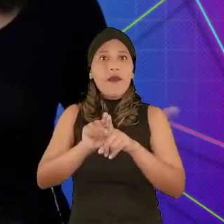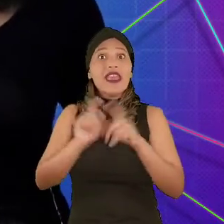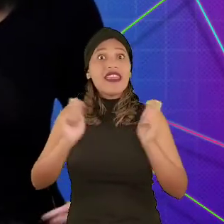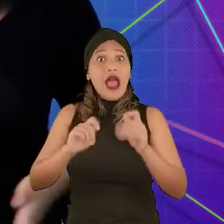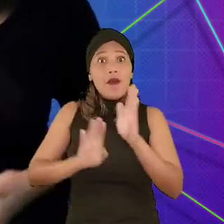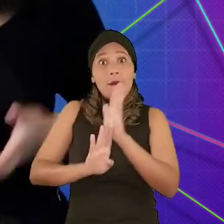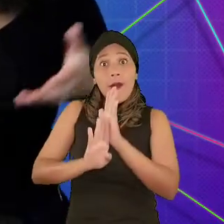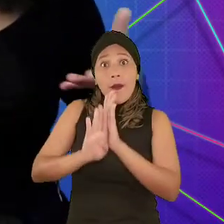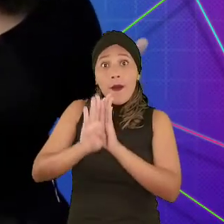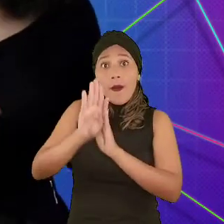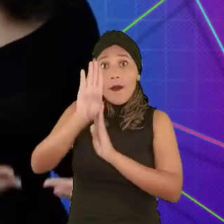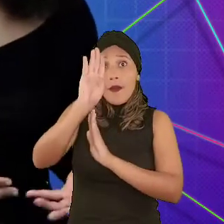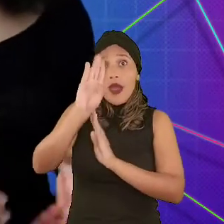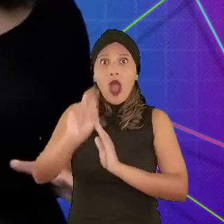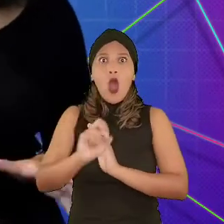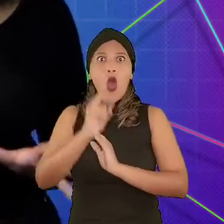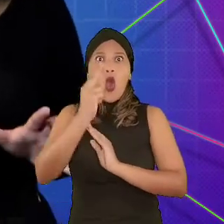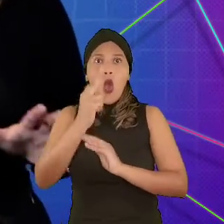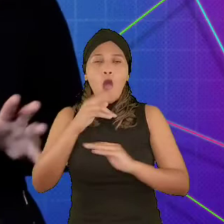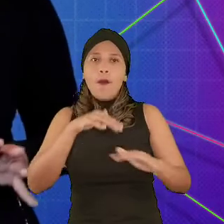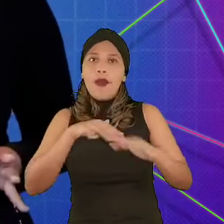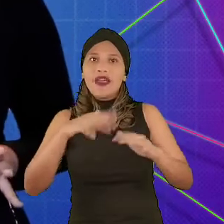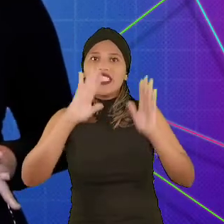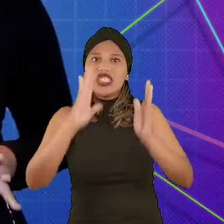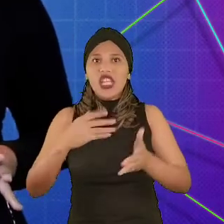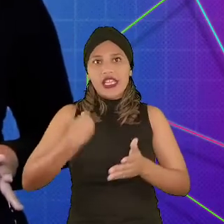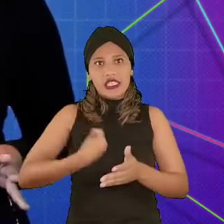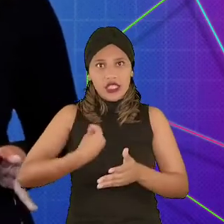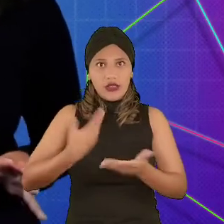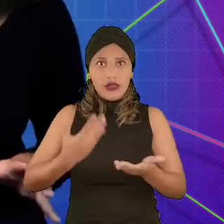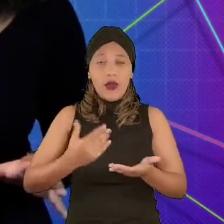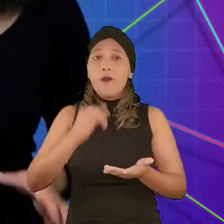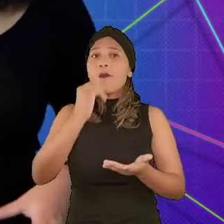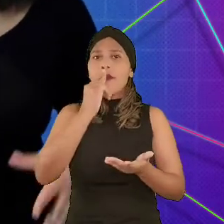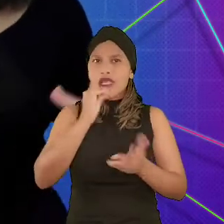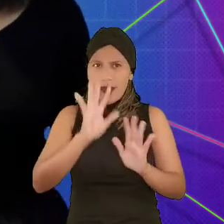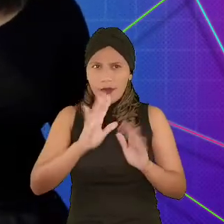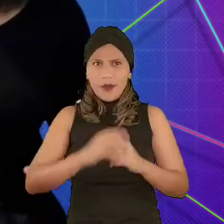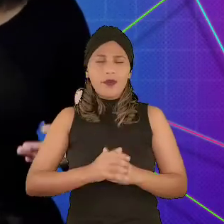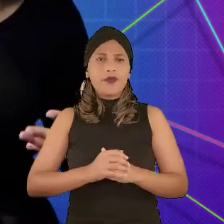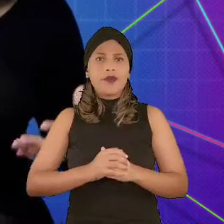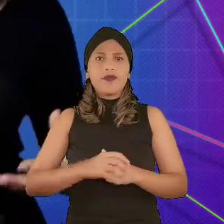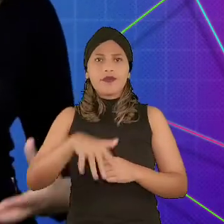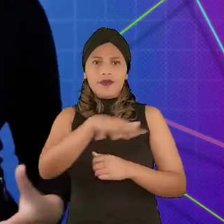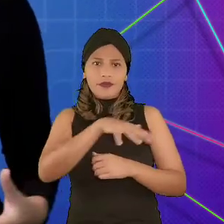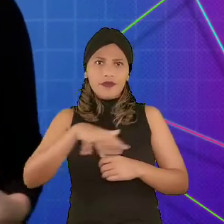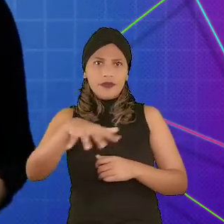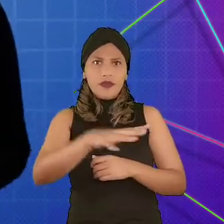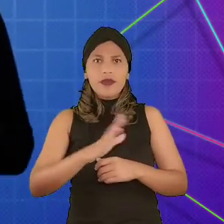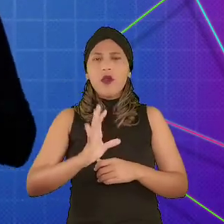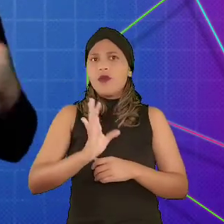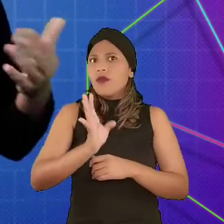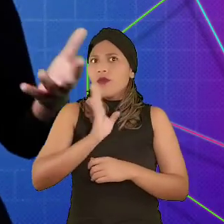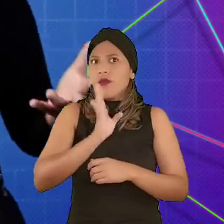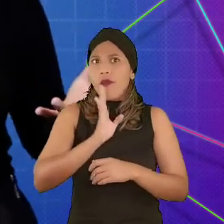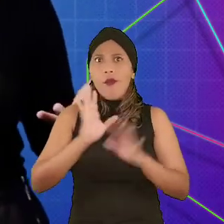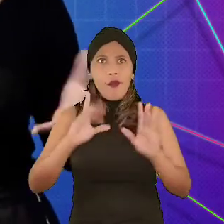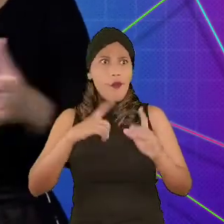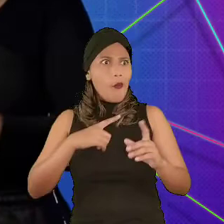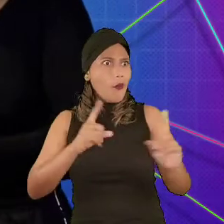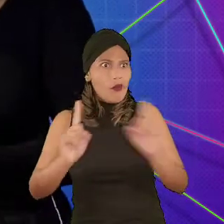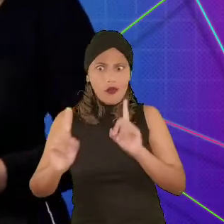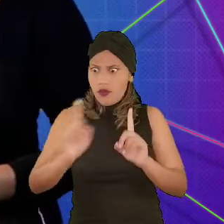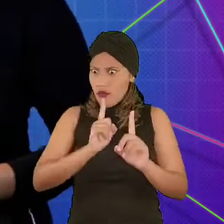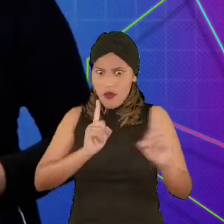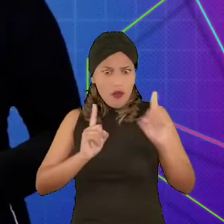intensidade ou cobrança de mecânicas já existentes. Por exemplo, ao entrar em um ambiente conhecido, mas cheio de